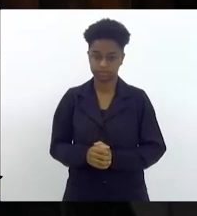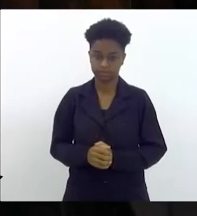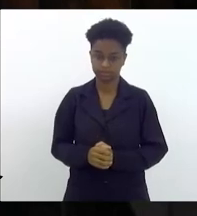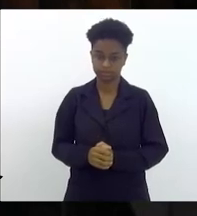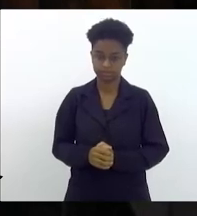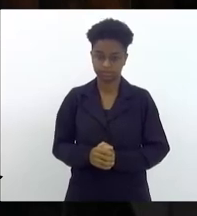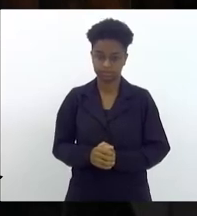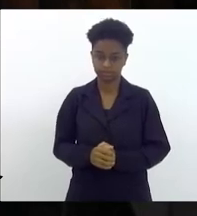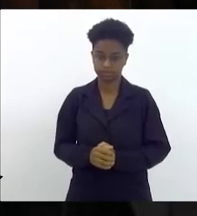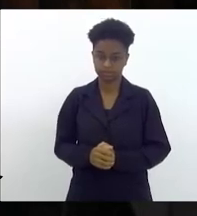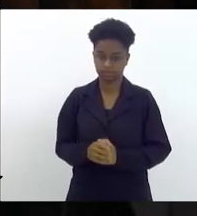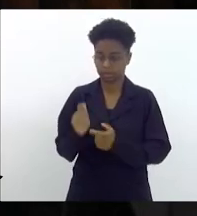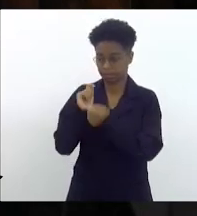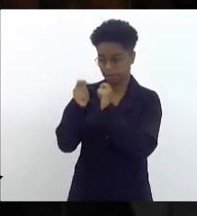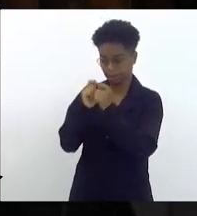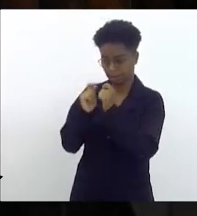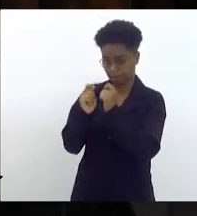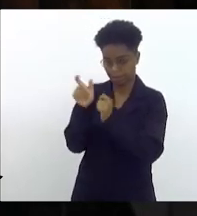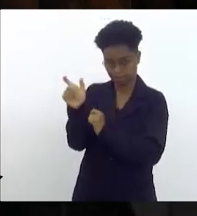ser entrevistado.